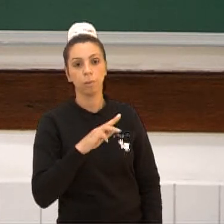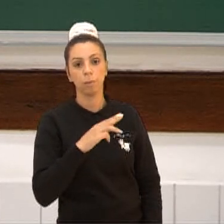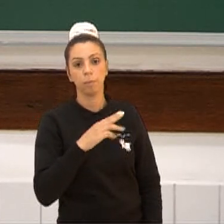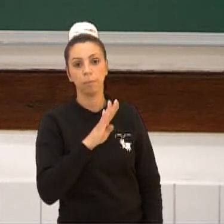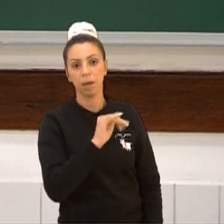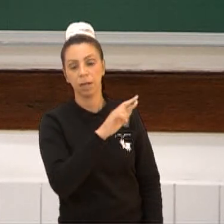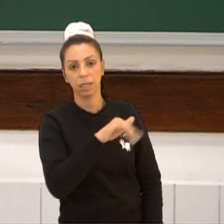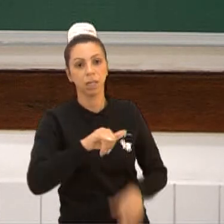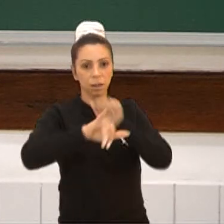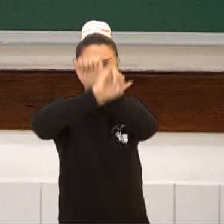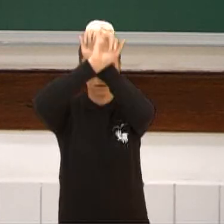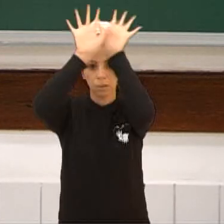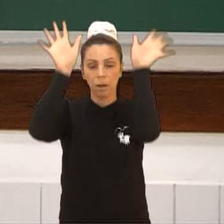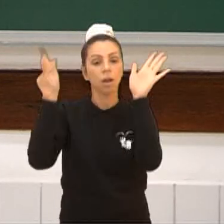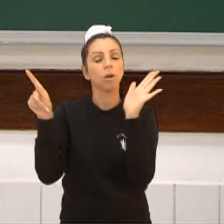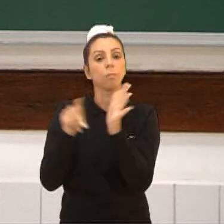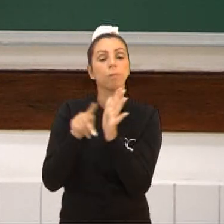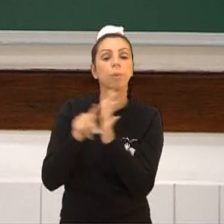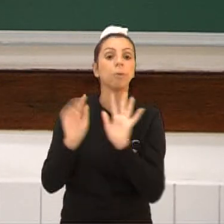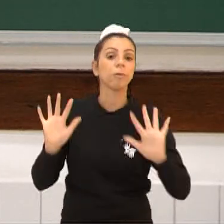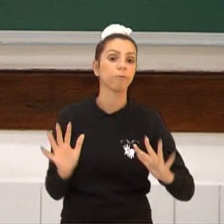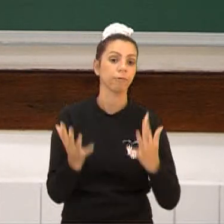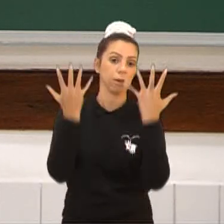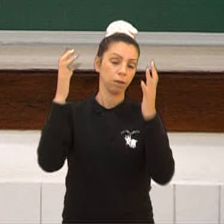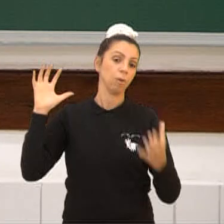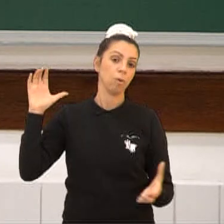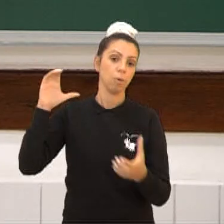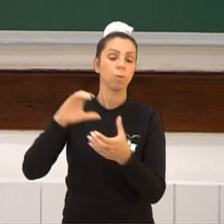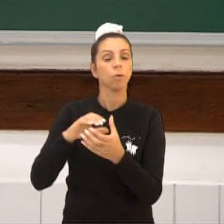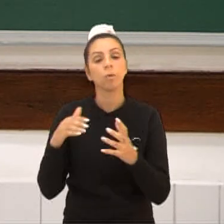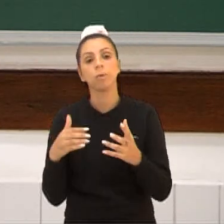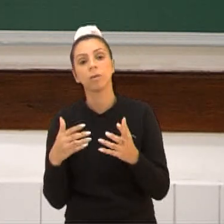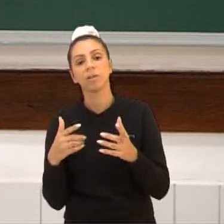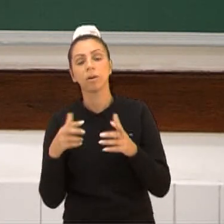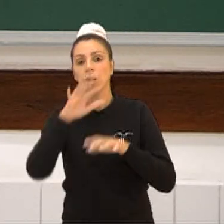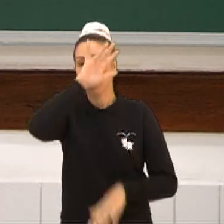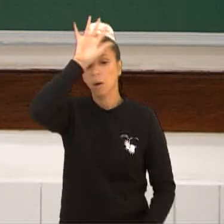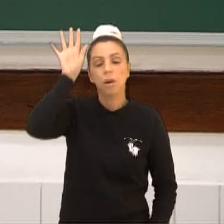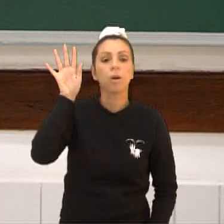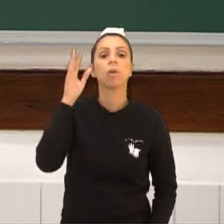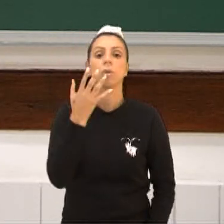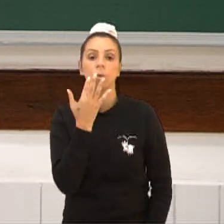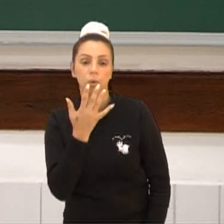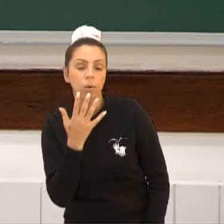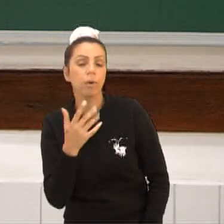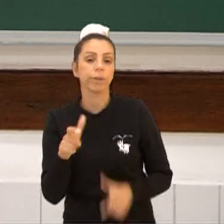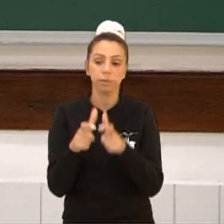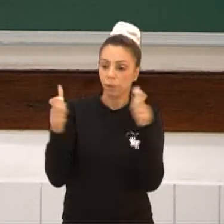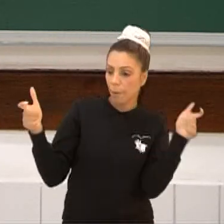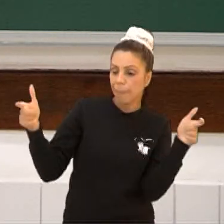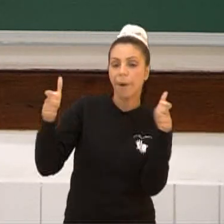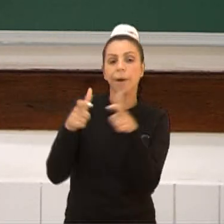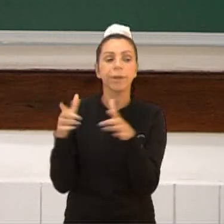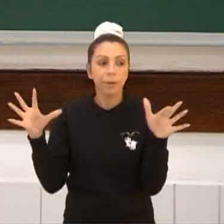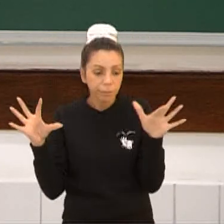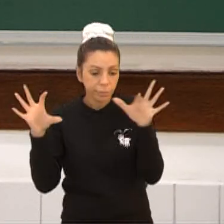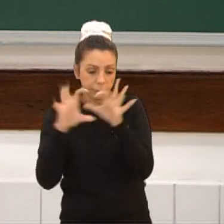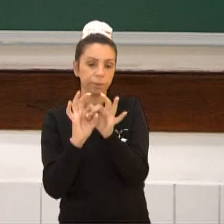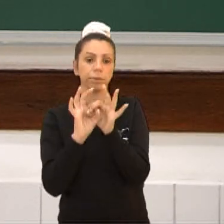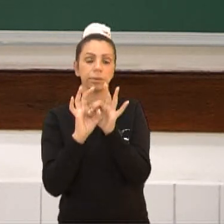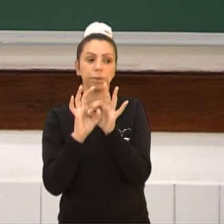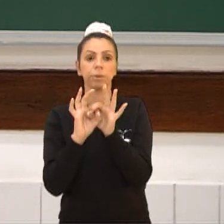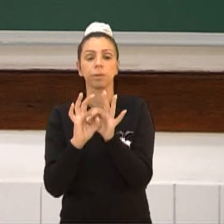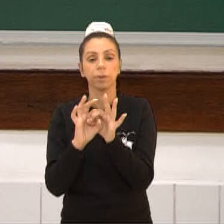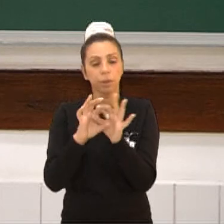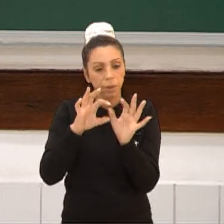era mais para a questão de cerimonial. E existia todo um conjunto com relação a cores, tamanhos e estilização. Então, eles faziam toda essa junção e faziam